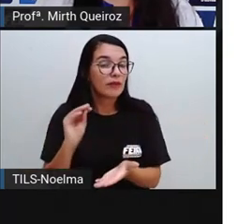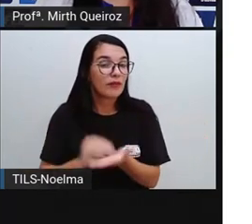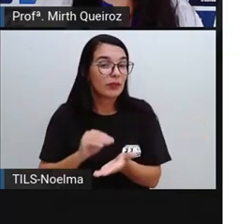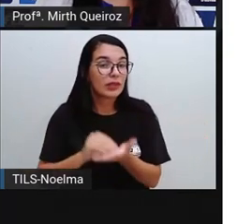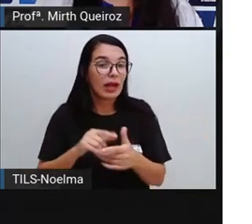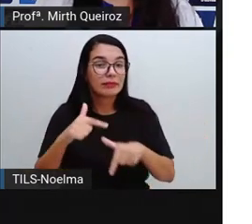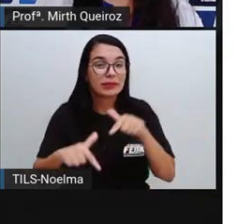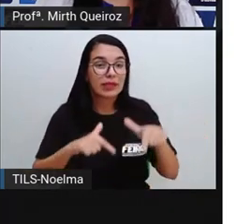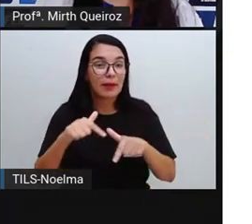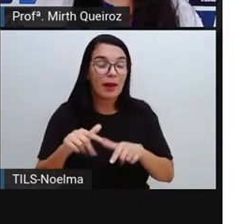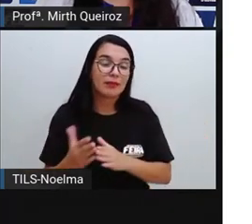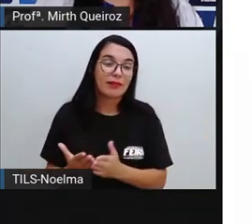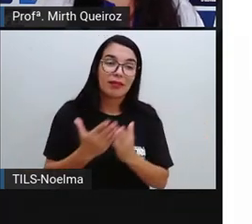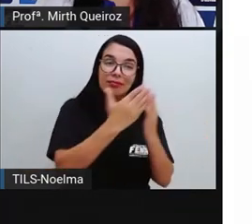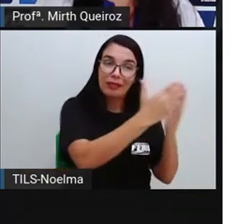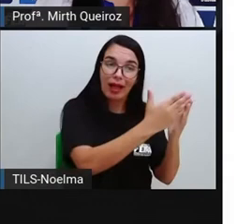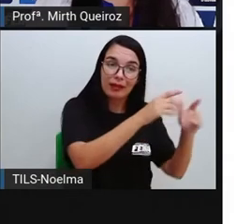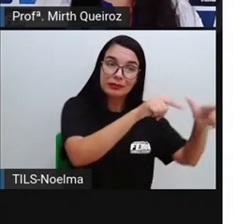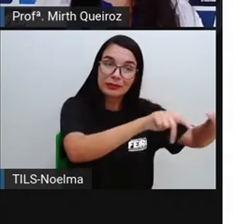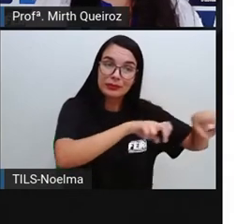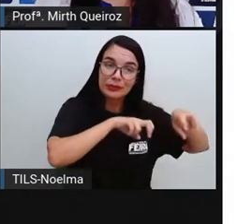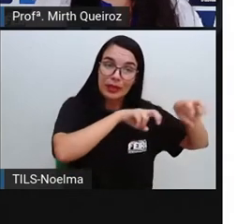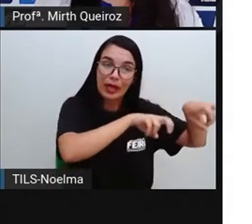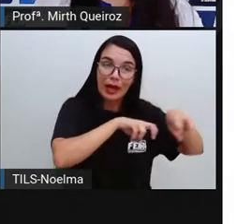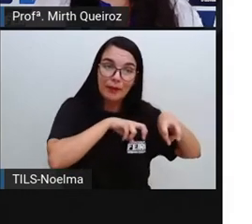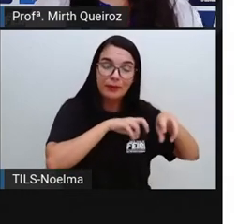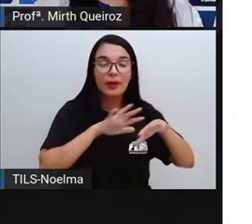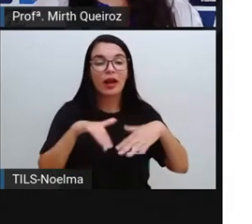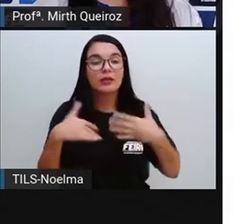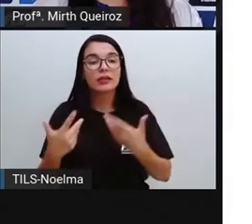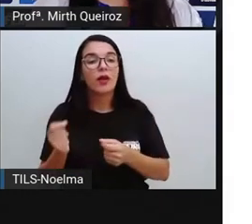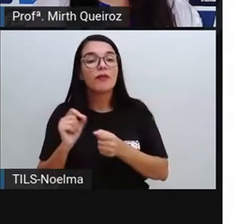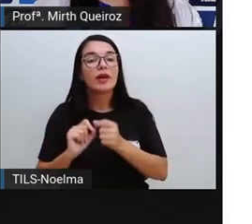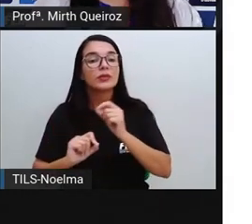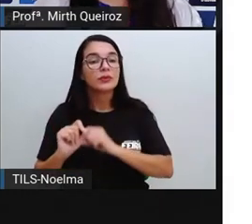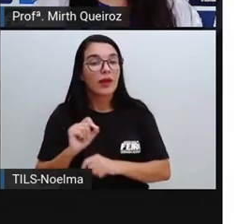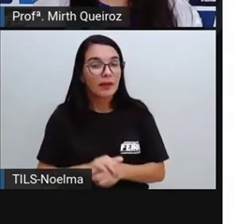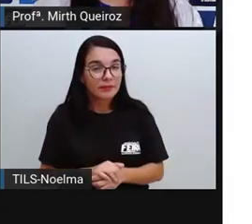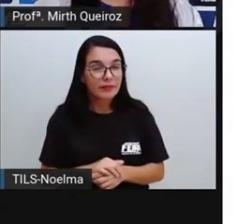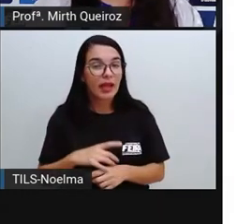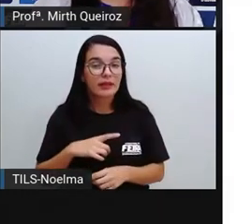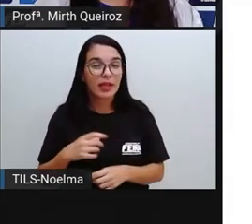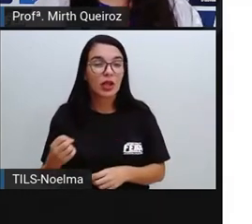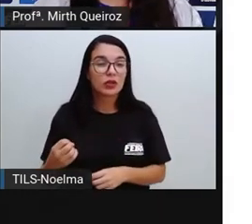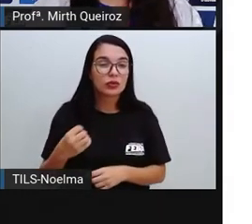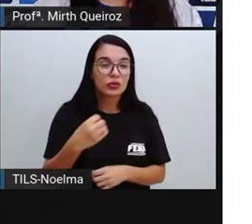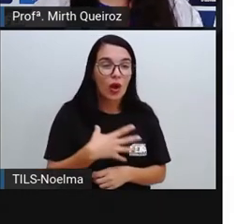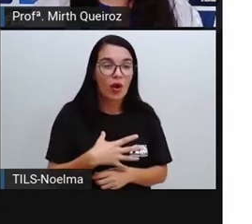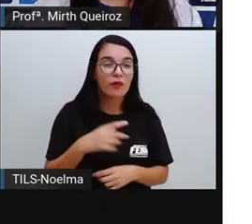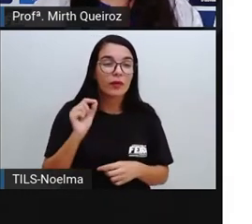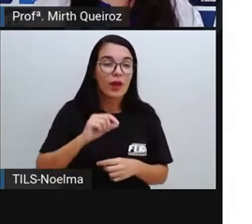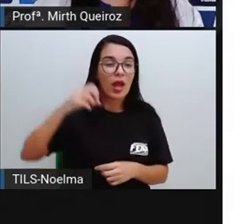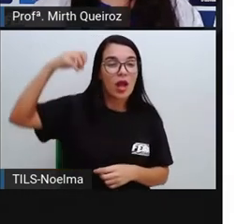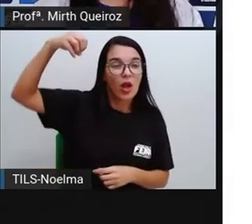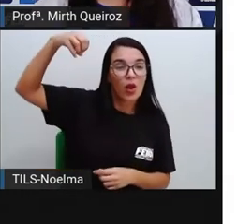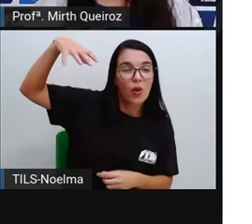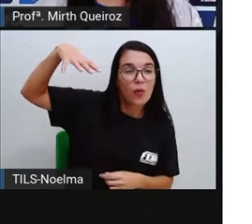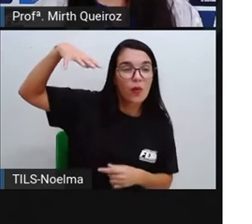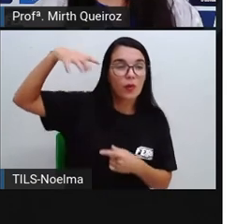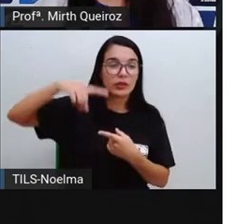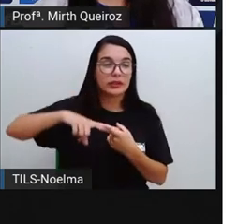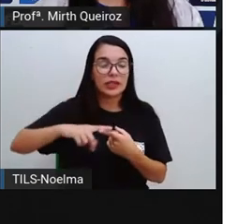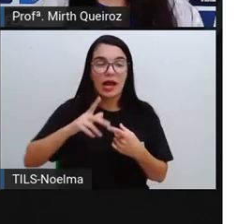substituição do homem pela máquina. Em geral, são feitas várias obras de infraestrutura, como, por exemplo, de iluminação, de